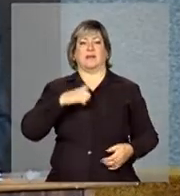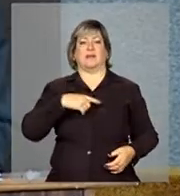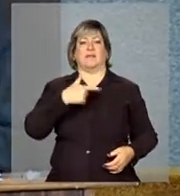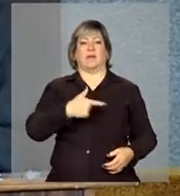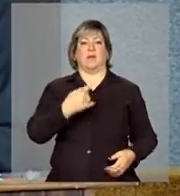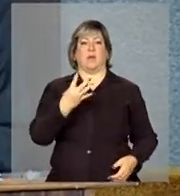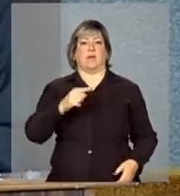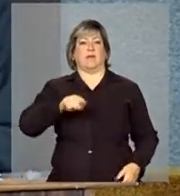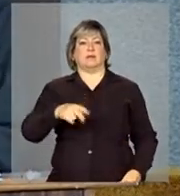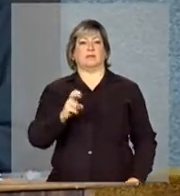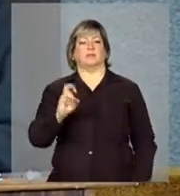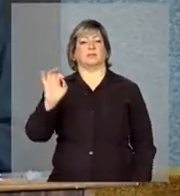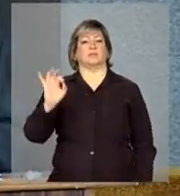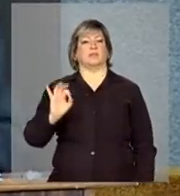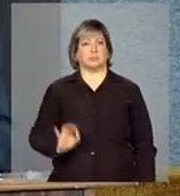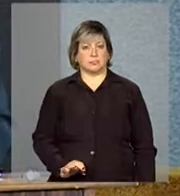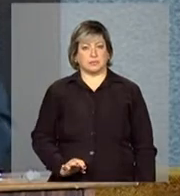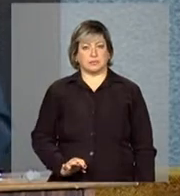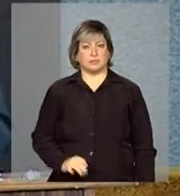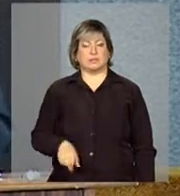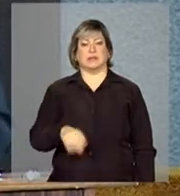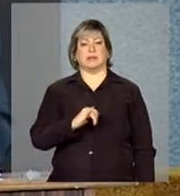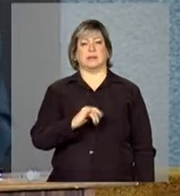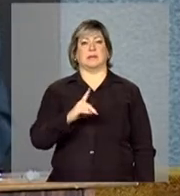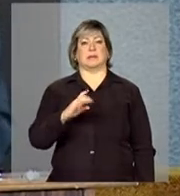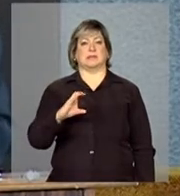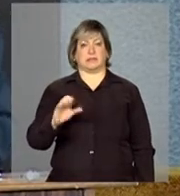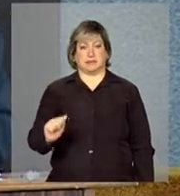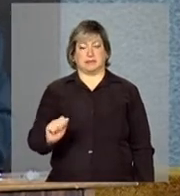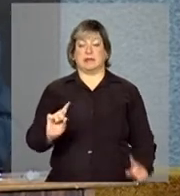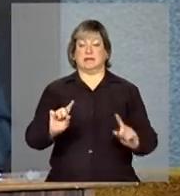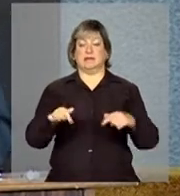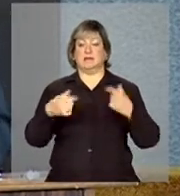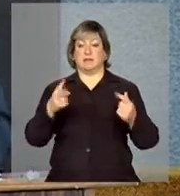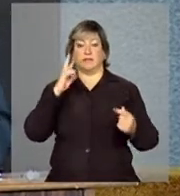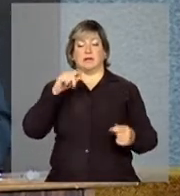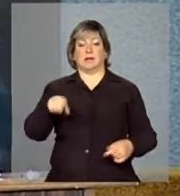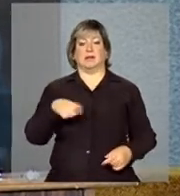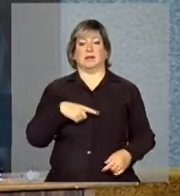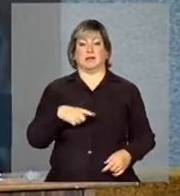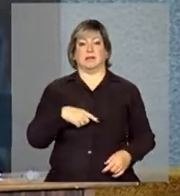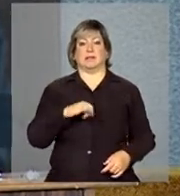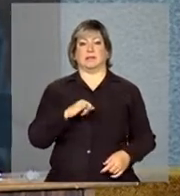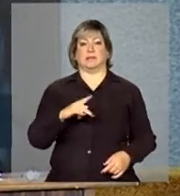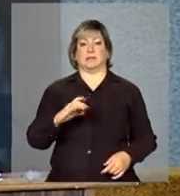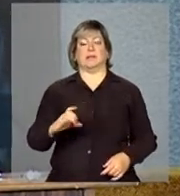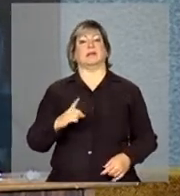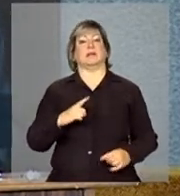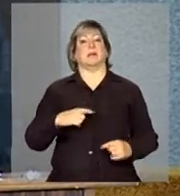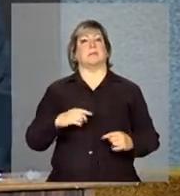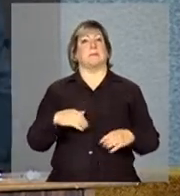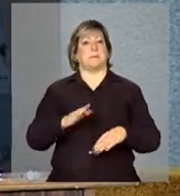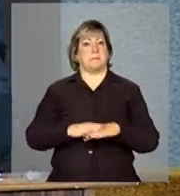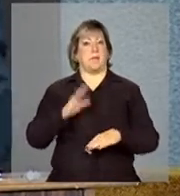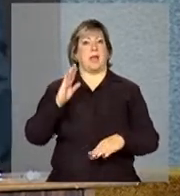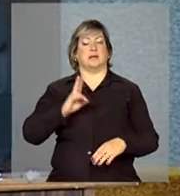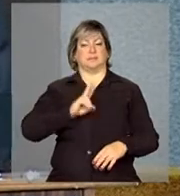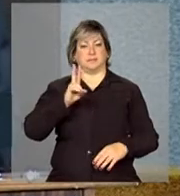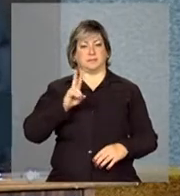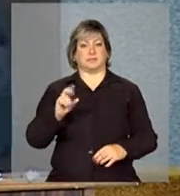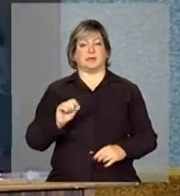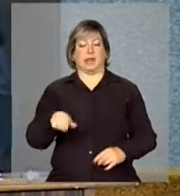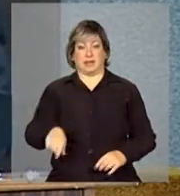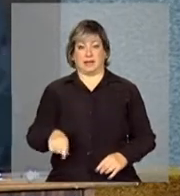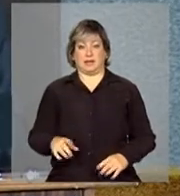,5% no IPCA. Depois, a vai ver que no IPCA esse peso é um pouco maior. Agora, esse peso